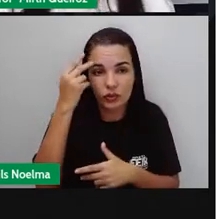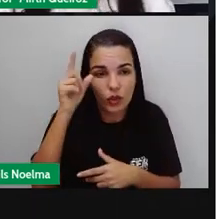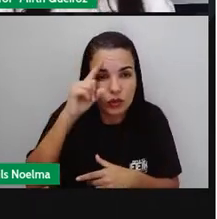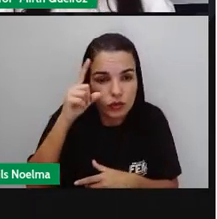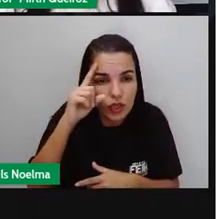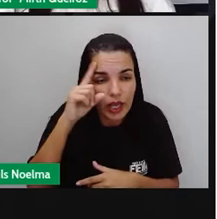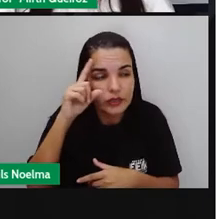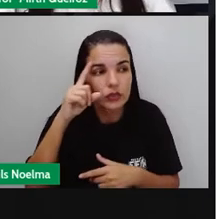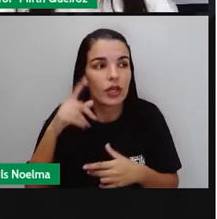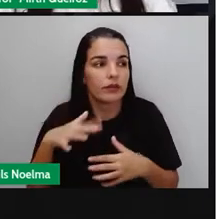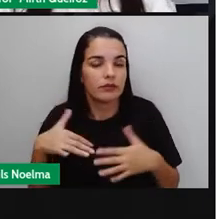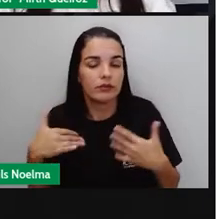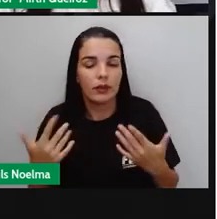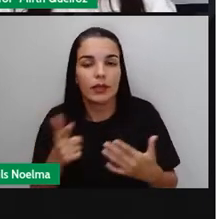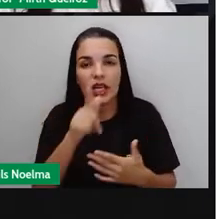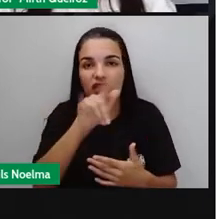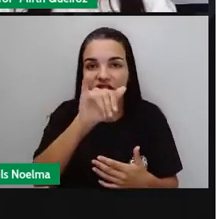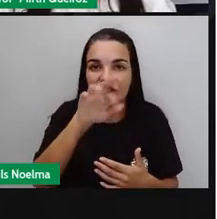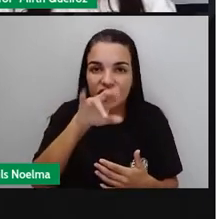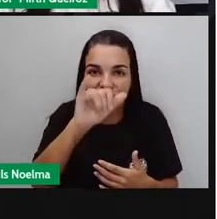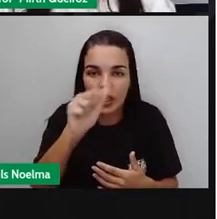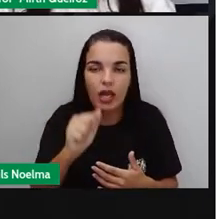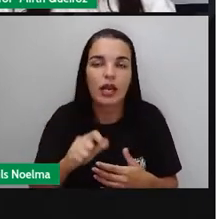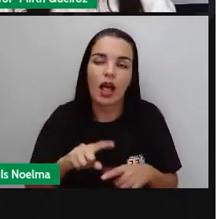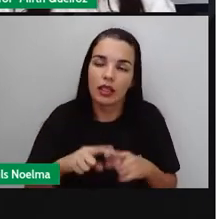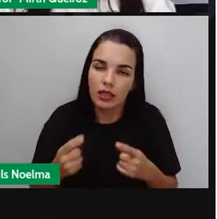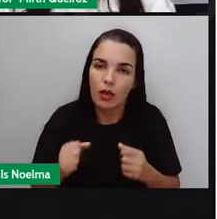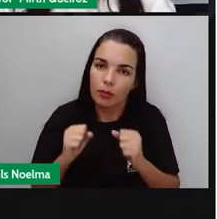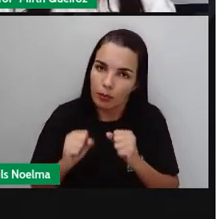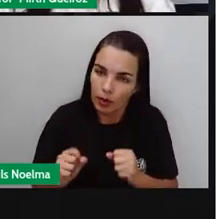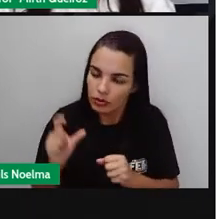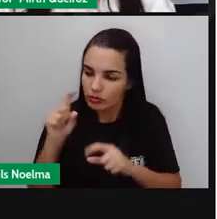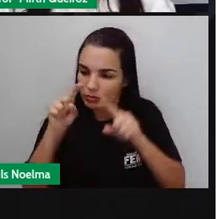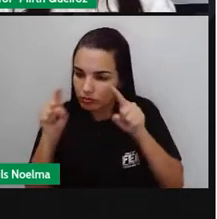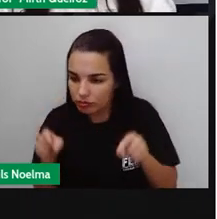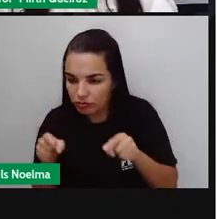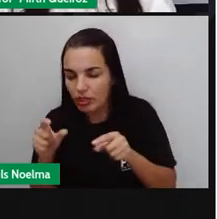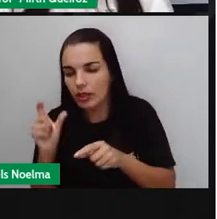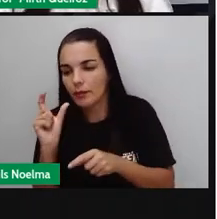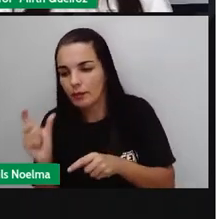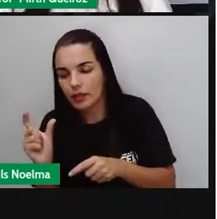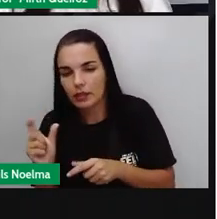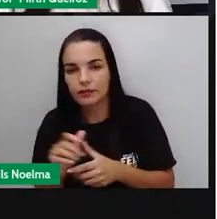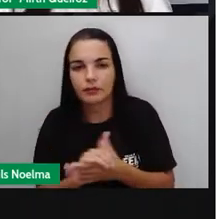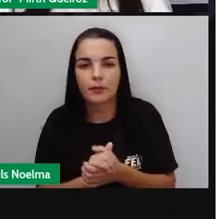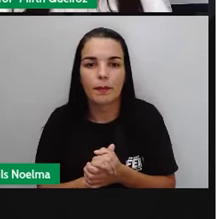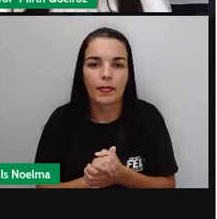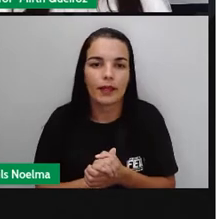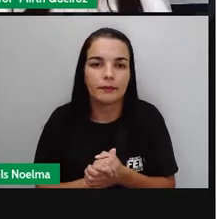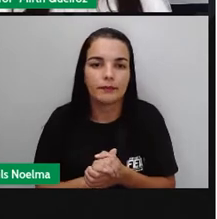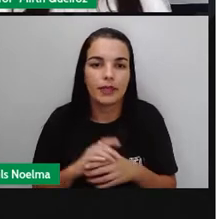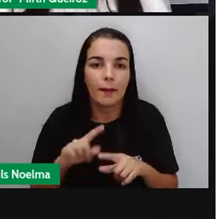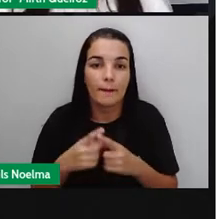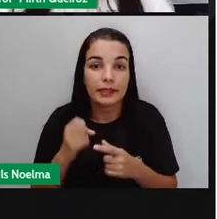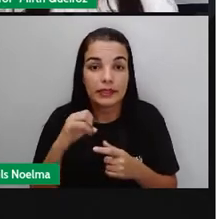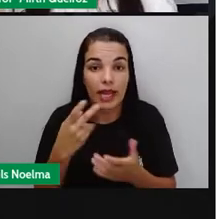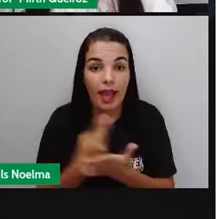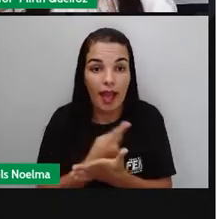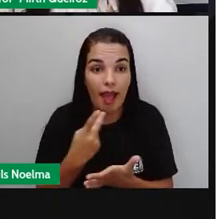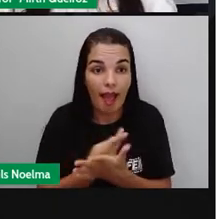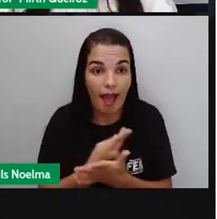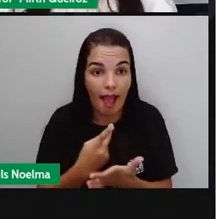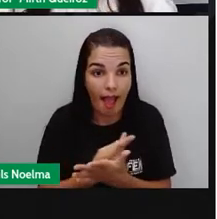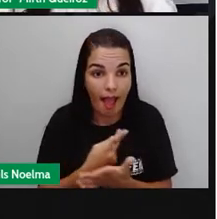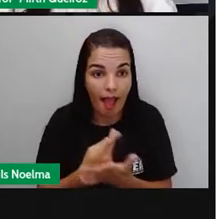e aí você, aquela gíria, né? Você vai falar sobre o significado dela e você coloca entre parênteses. Então, quando você escreve uma palavra errada e